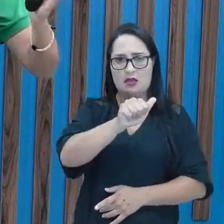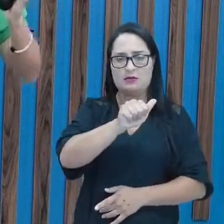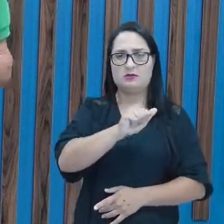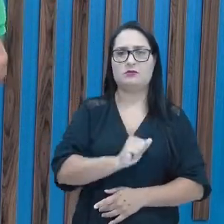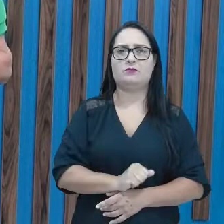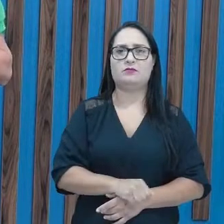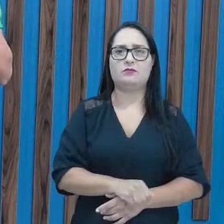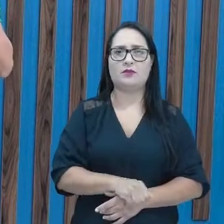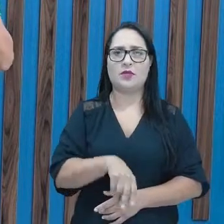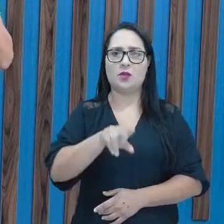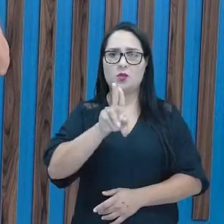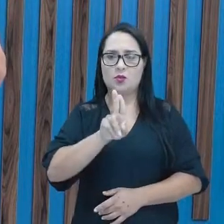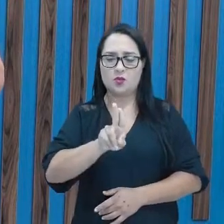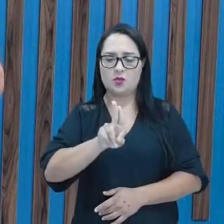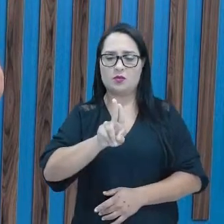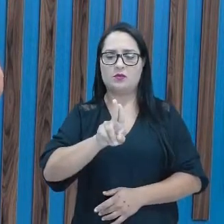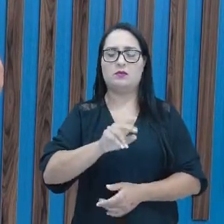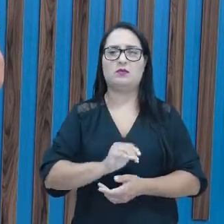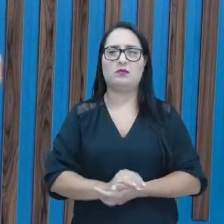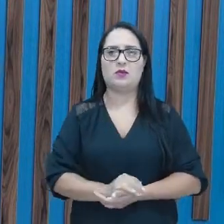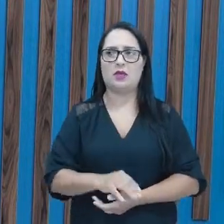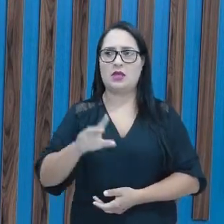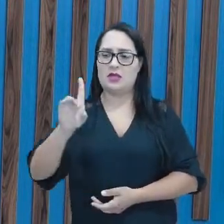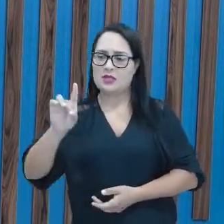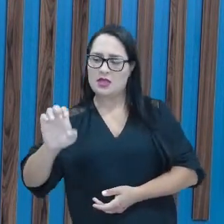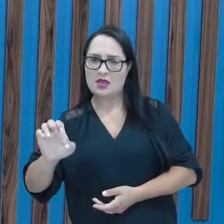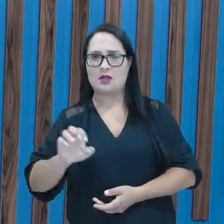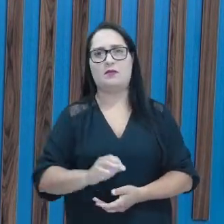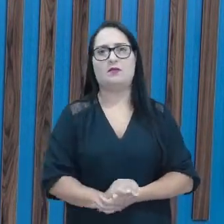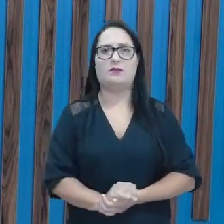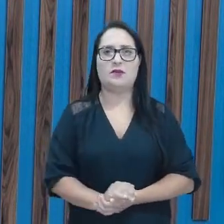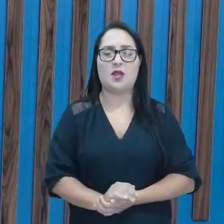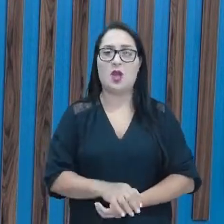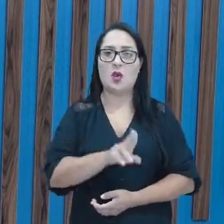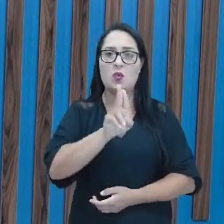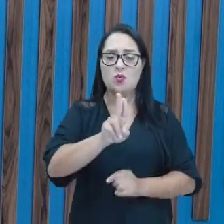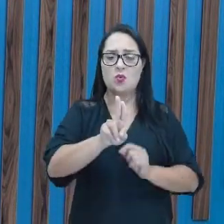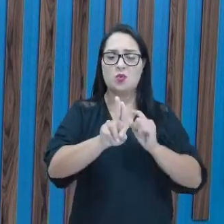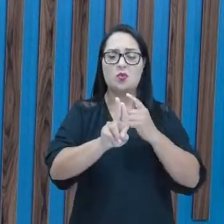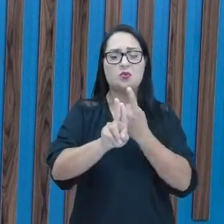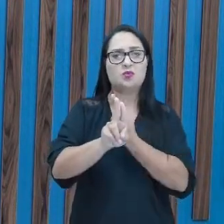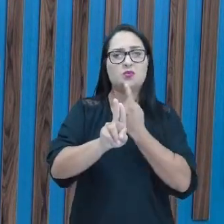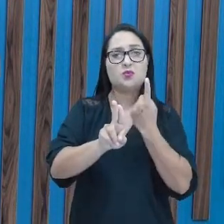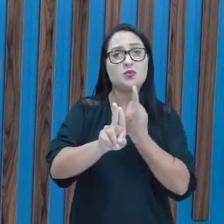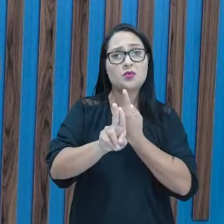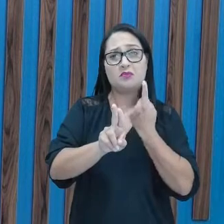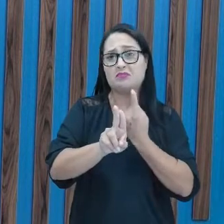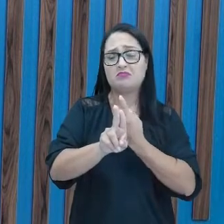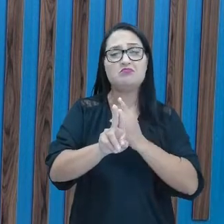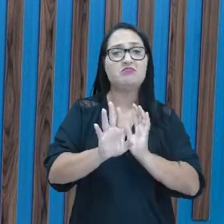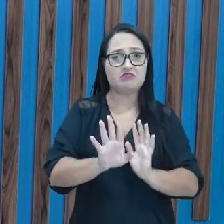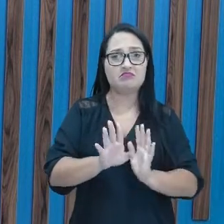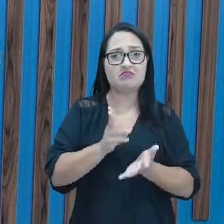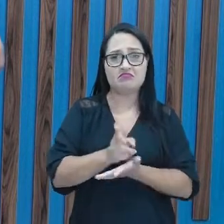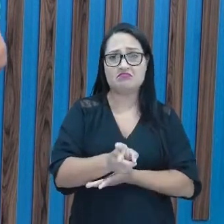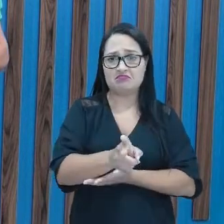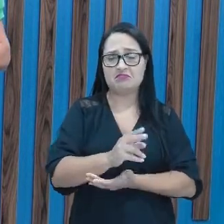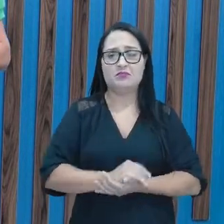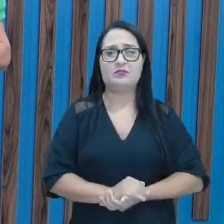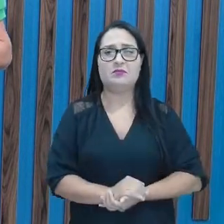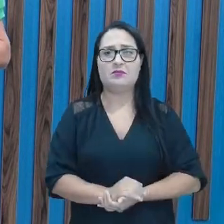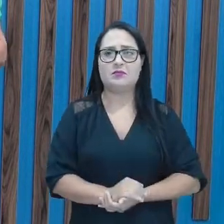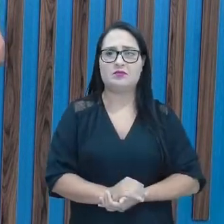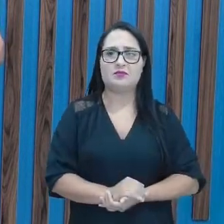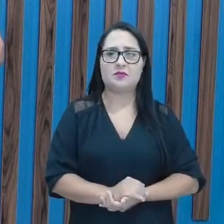-u-de. O u fica sozinho, não é verdade? Já com a